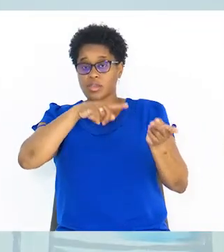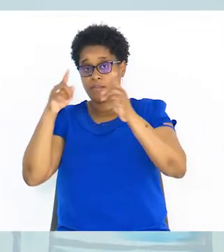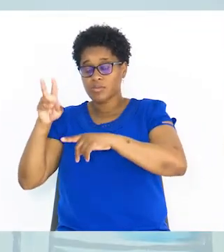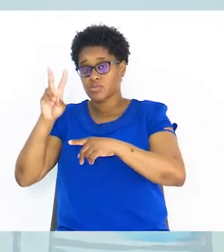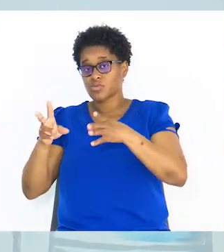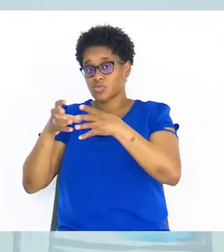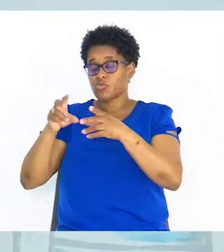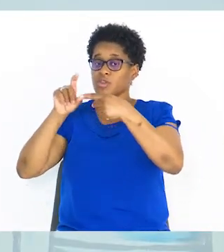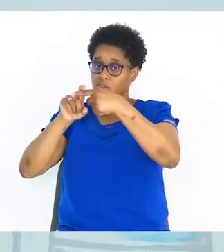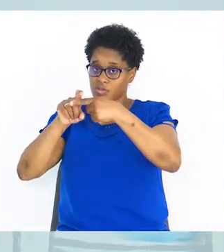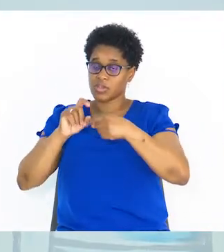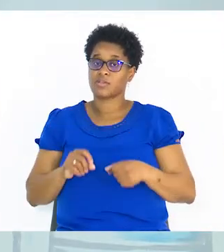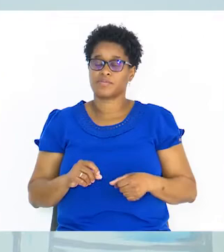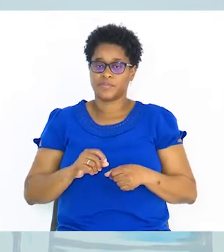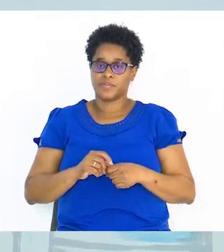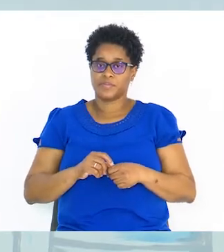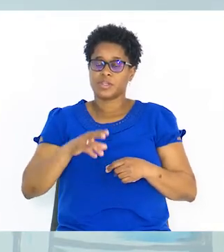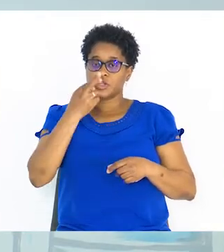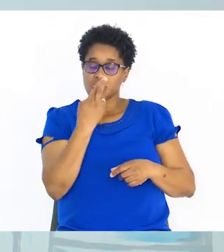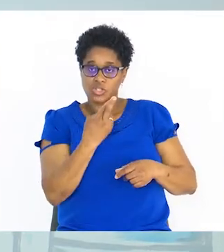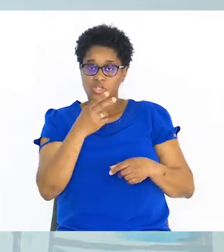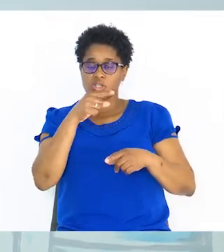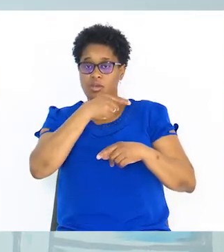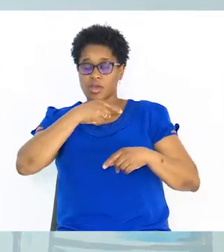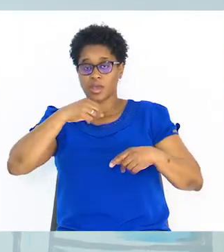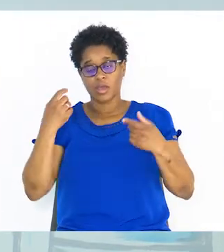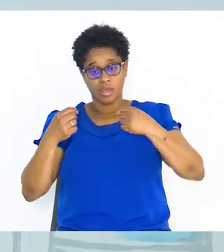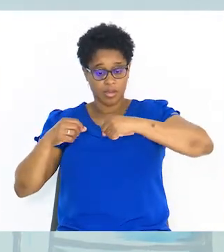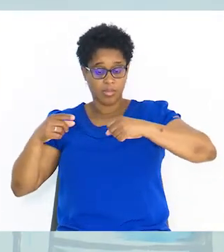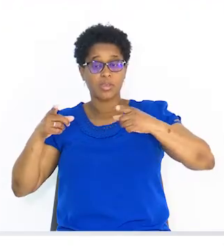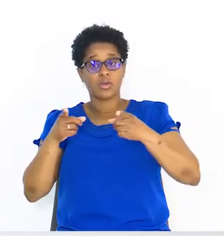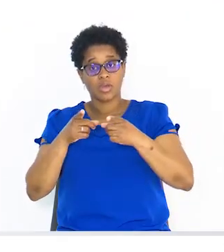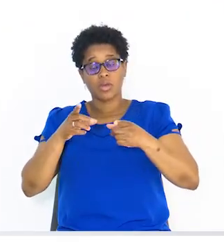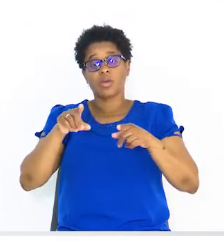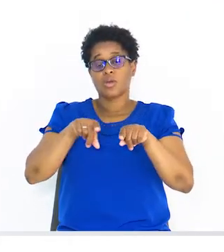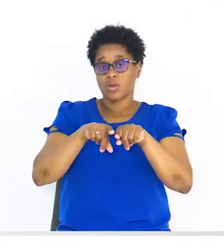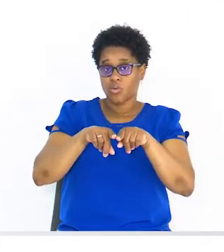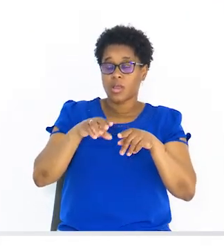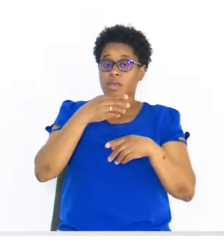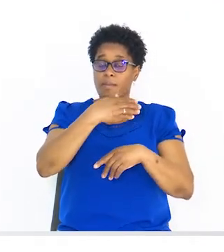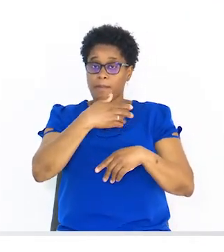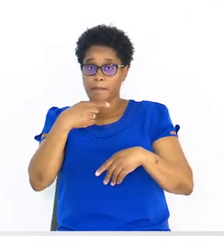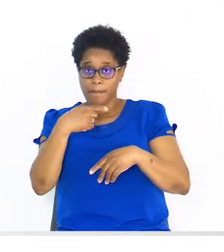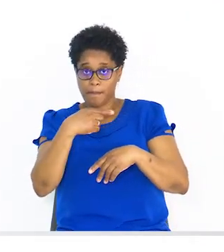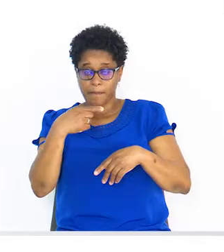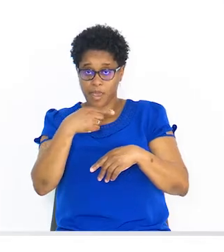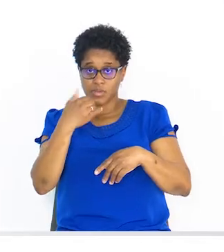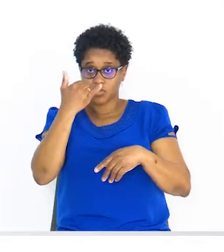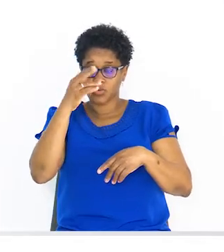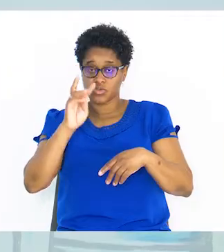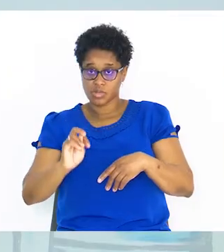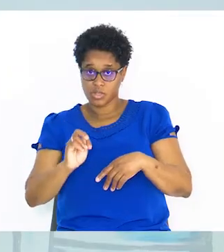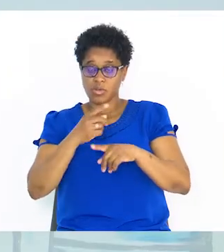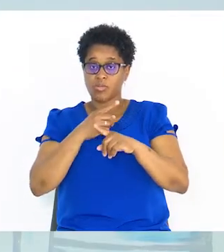membro, dividir. x é menor ou igual a menos 2 sobre 3. Mas